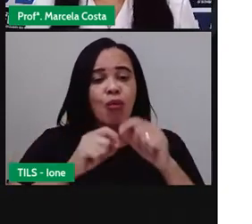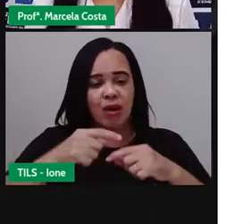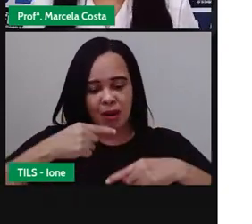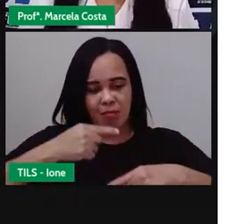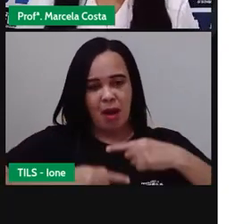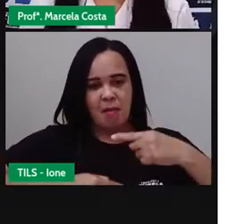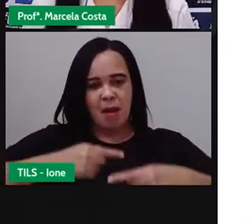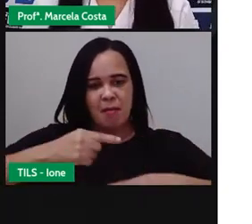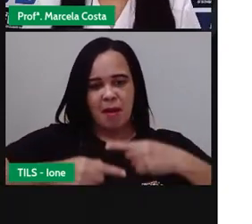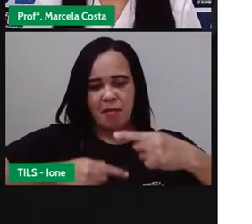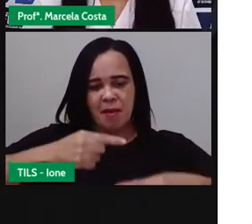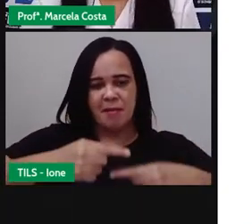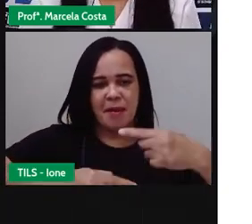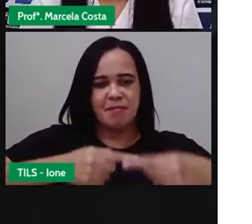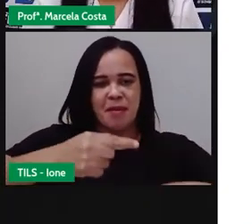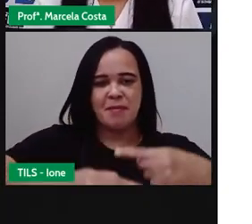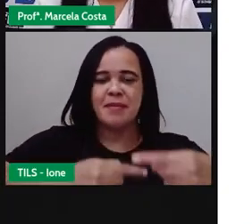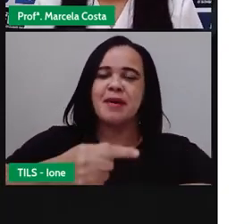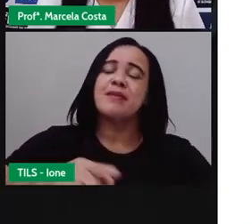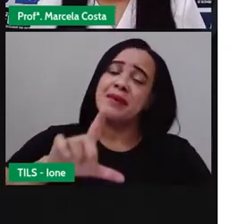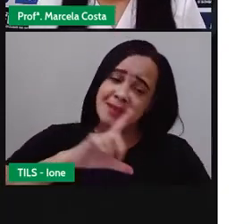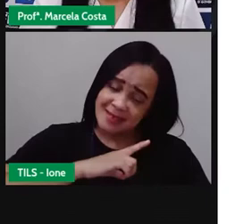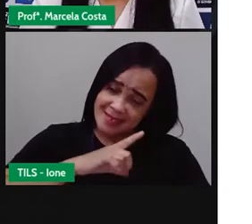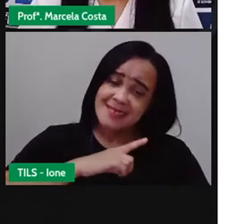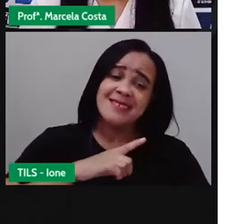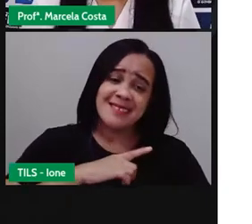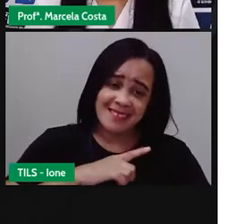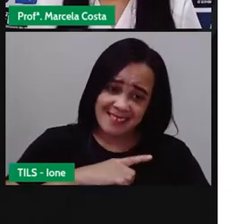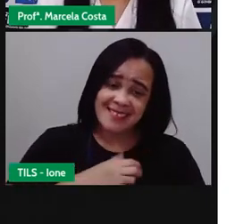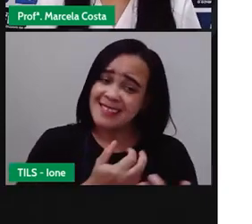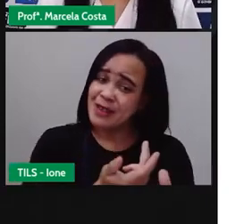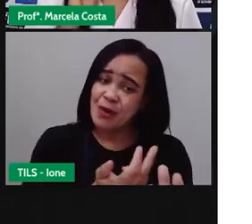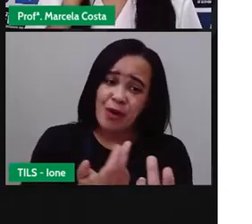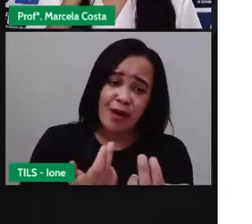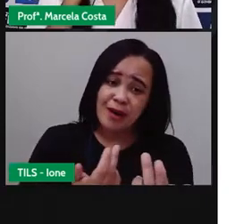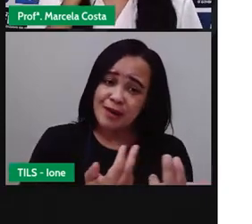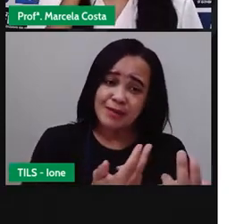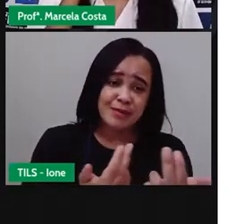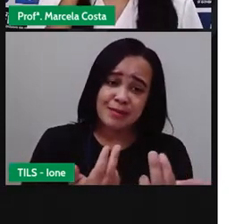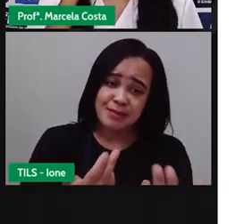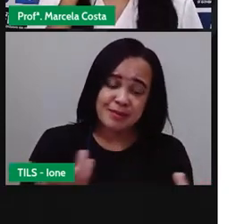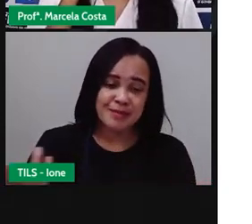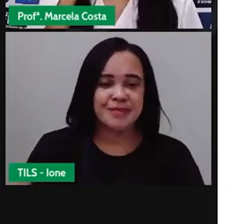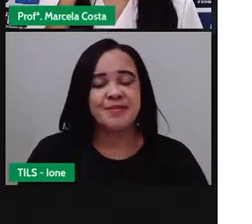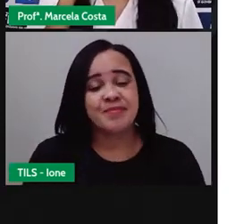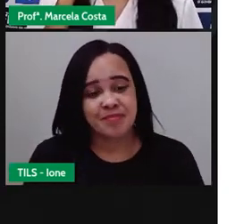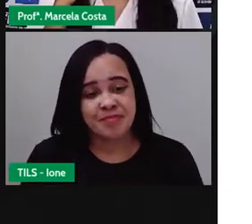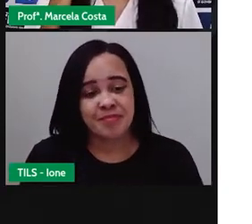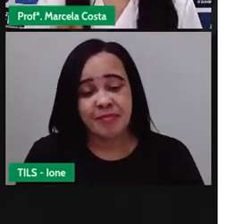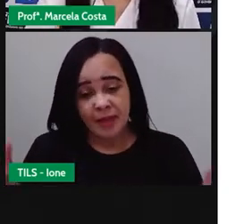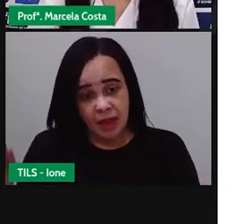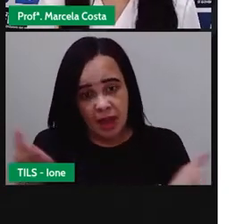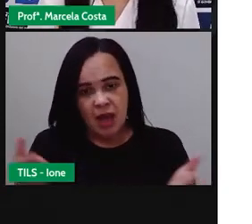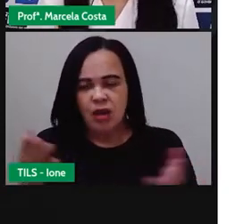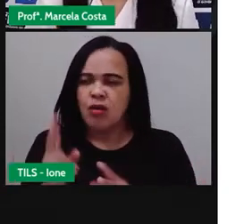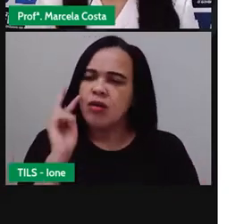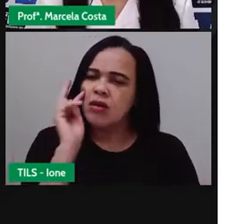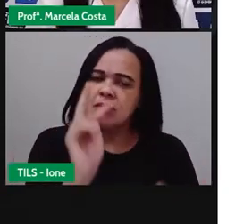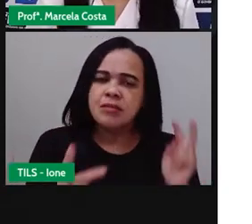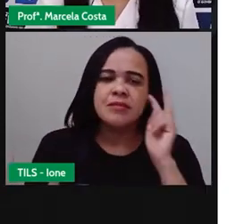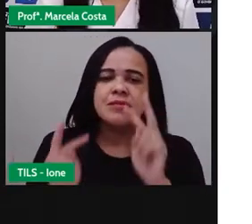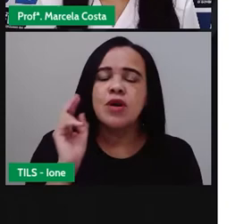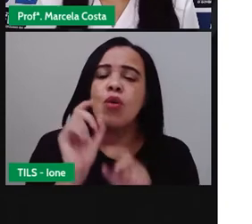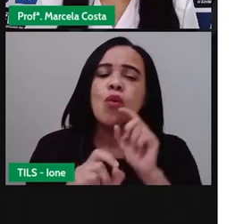árvore genealógica ali dessa criança. Agora, criançada, a gente vai observar aqui